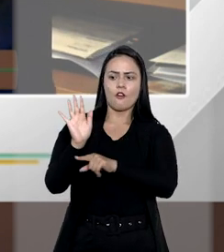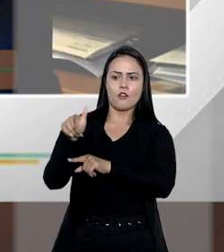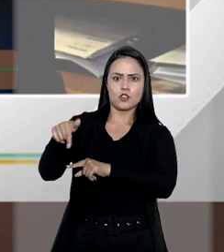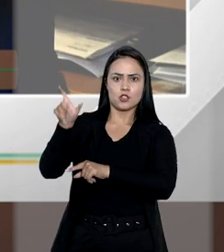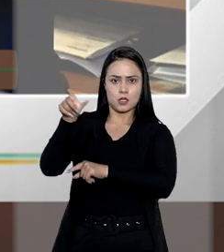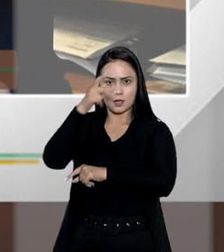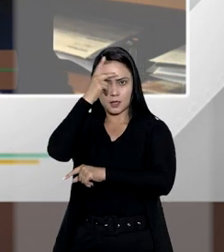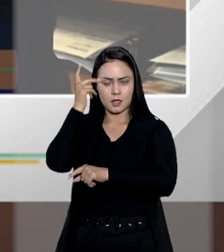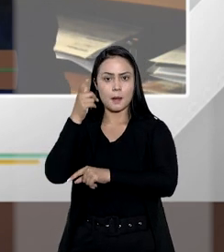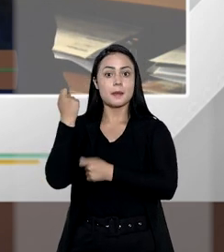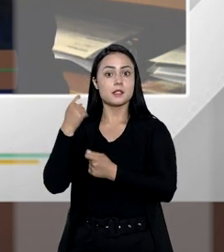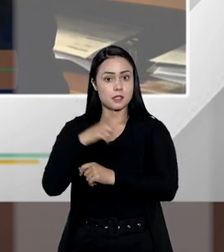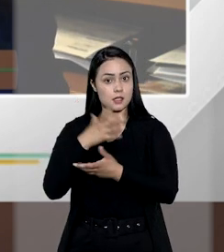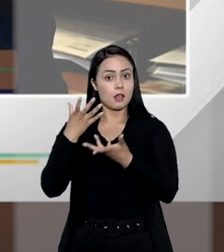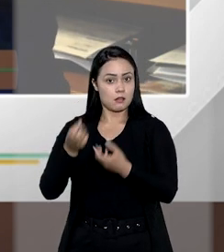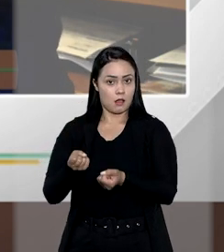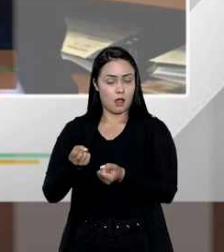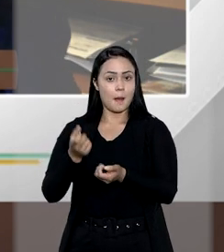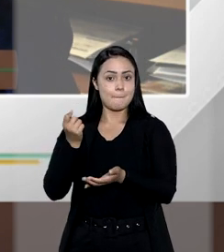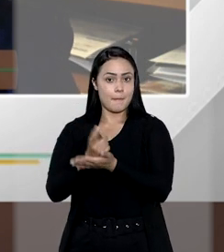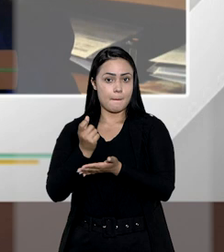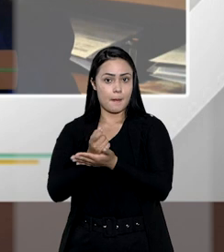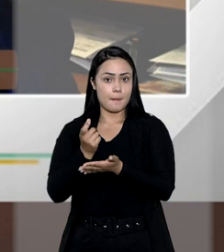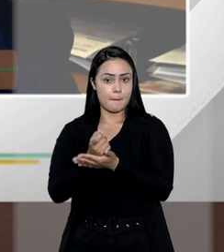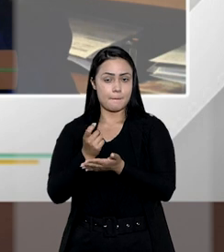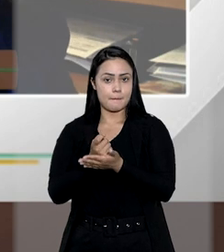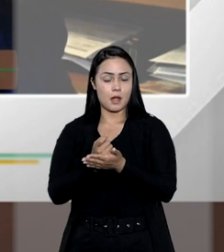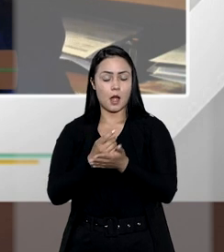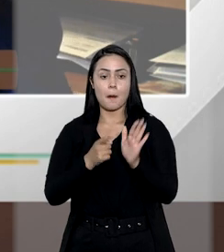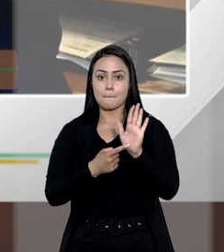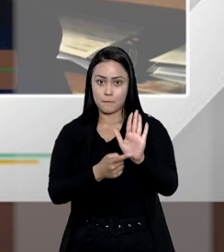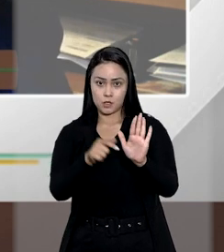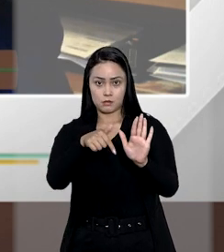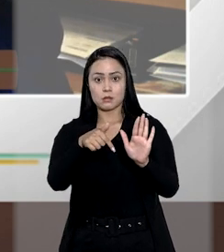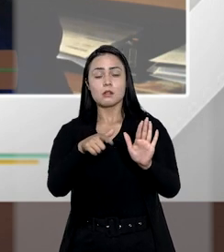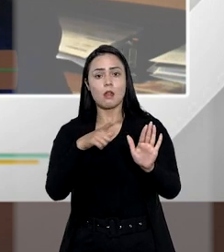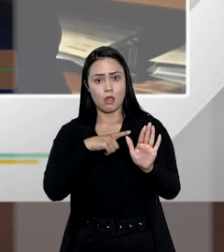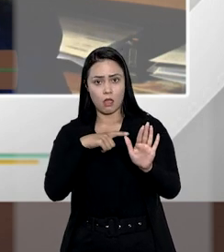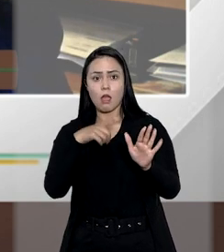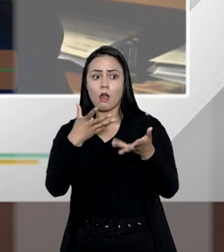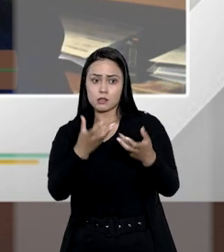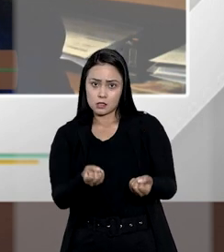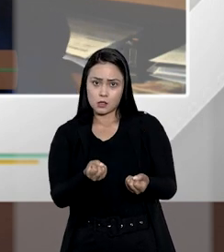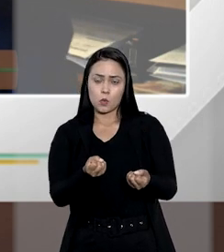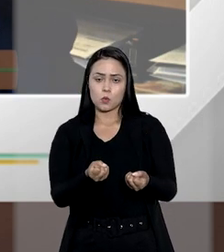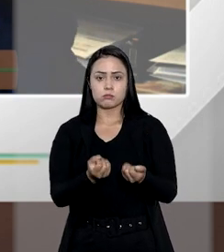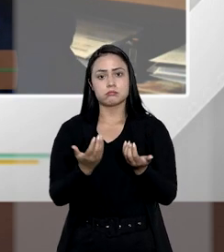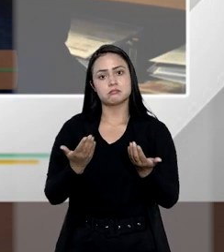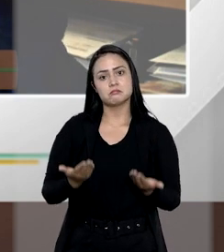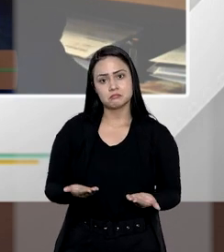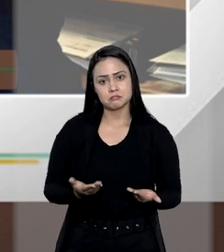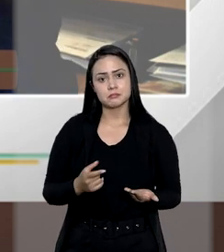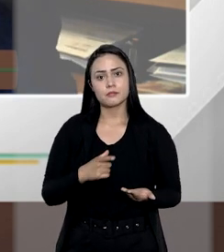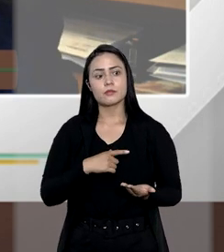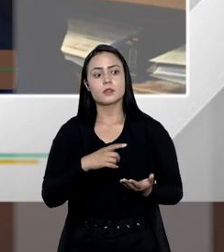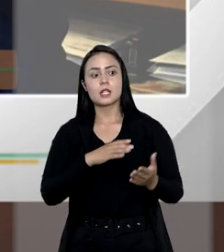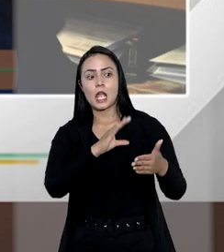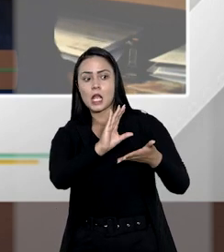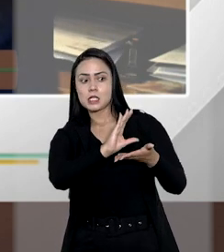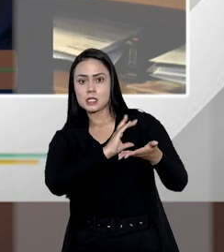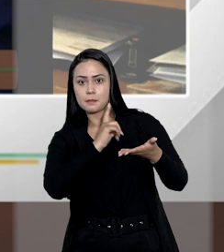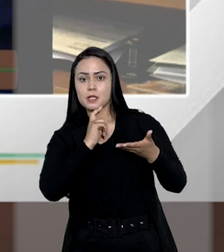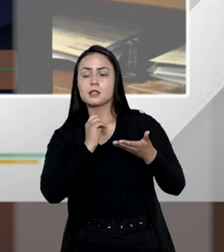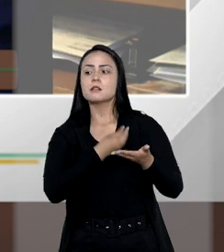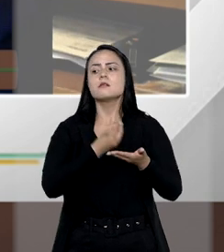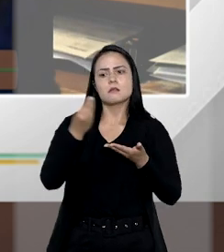alguém, eu preciso, em primeiro lugar, aceitar. E pagar o imposto que recai sobre essa aceitação. E aí, então, recebido,